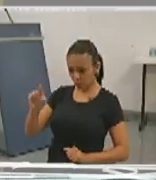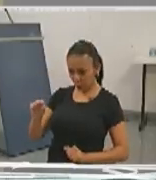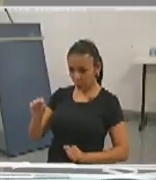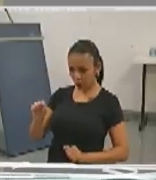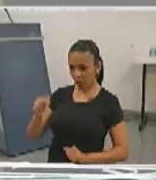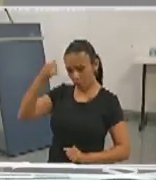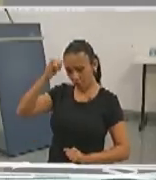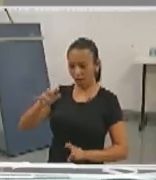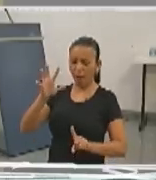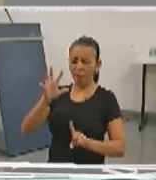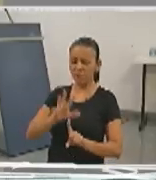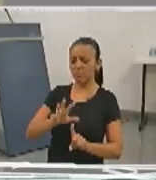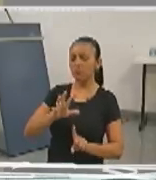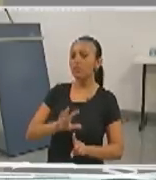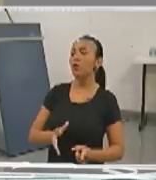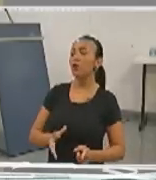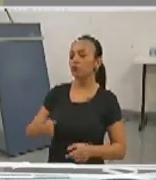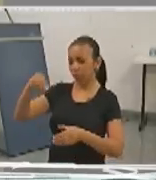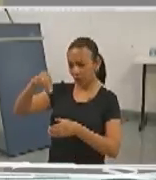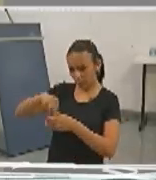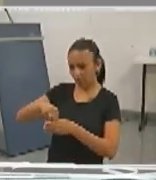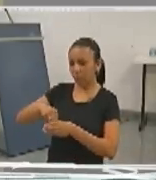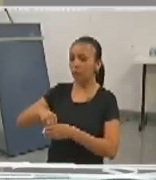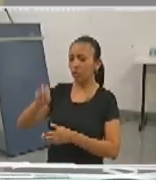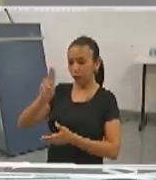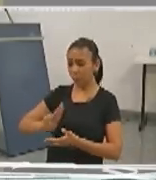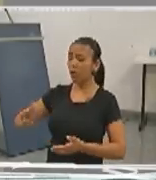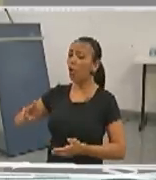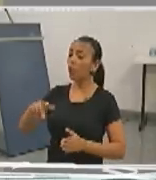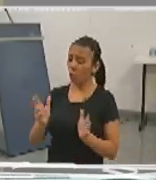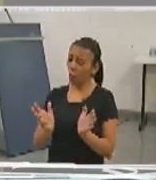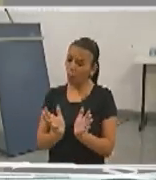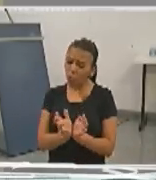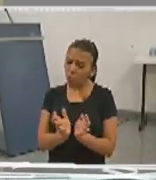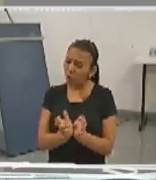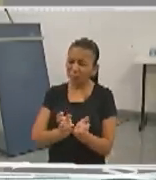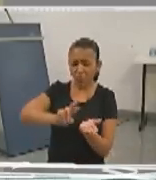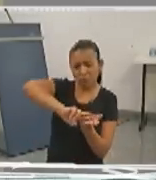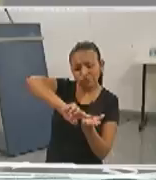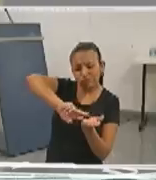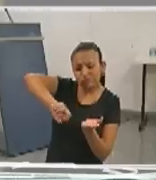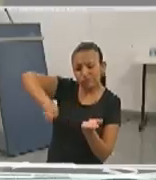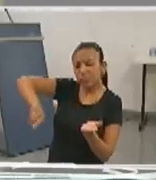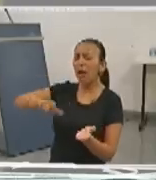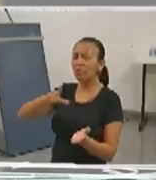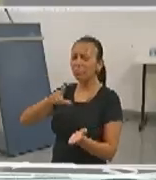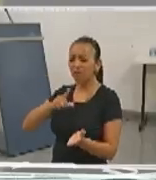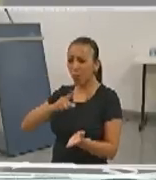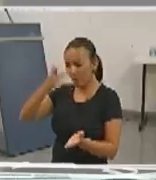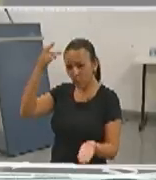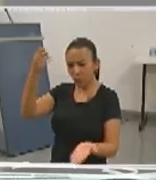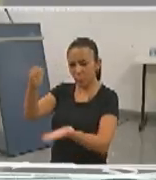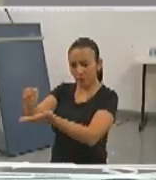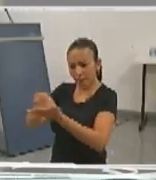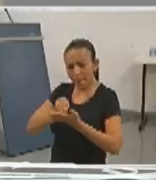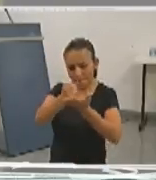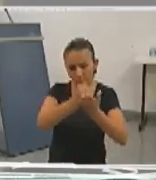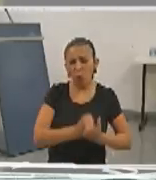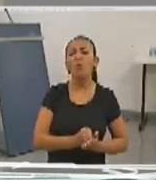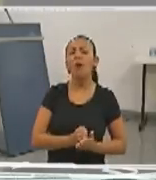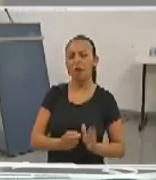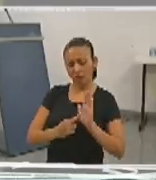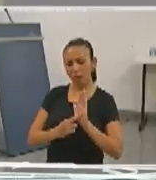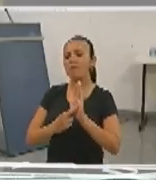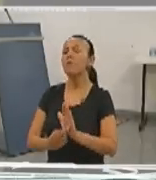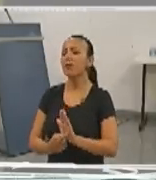universidade. E é nisso que nós acreditamos. O nosso grupo é bastante diverso, como eu disse, nosso grupo de apoiadores, e ele representa muito